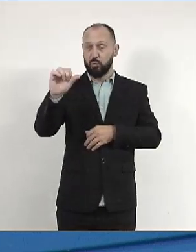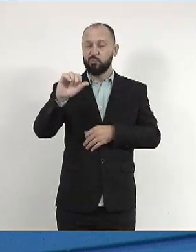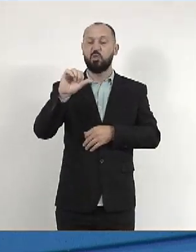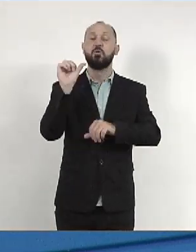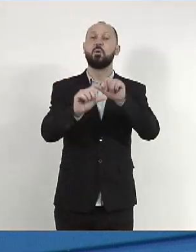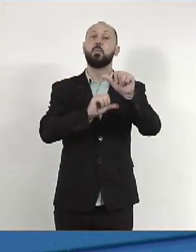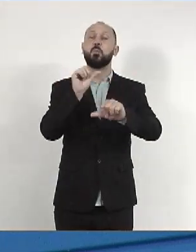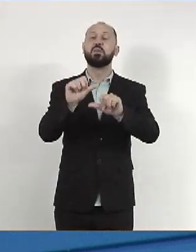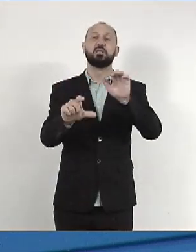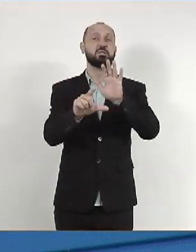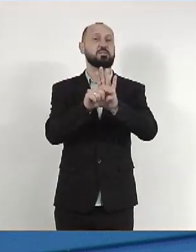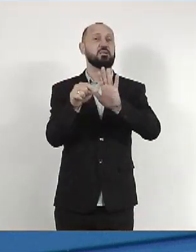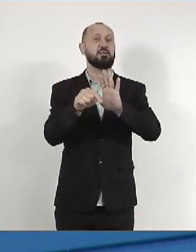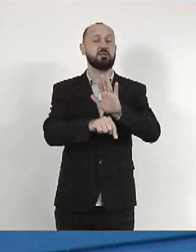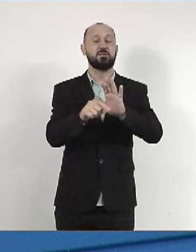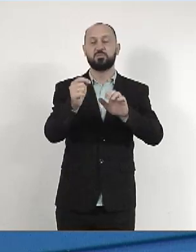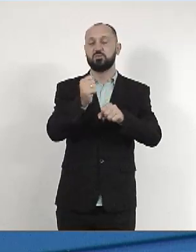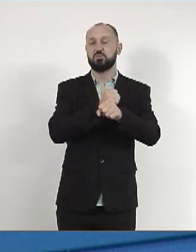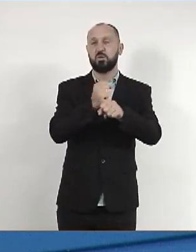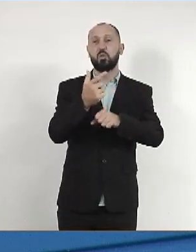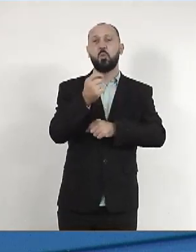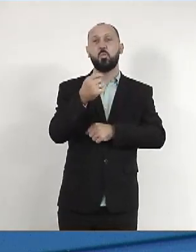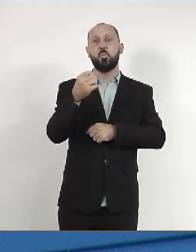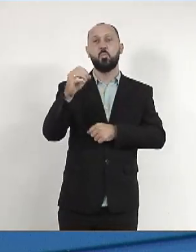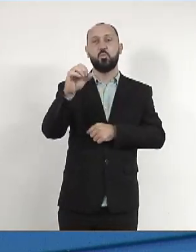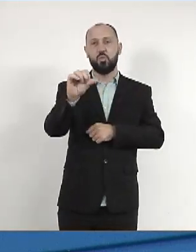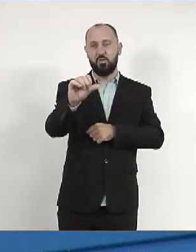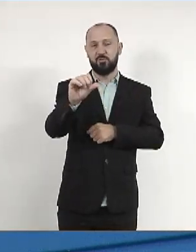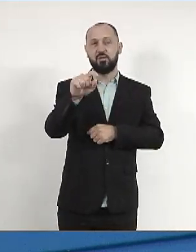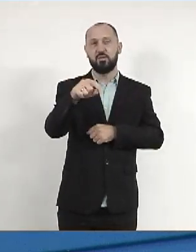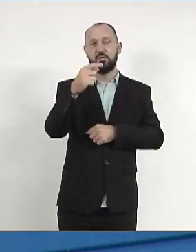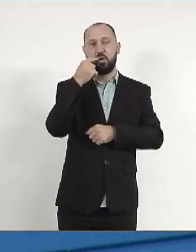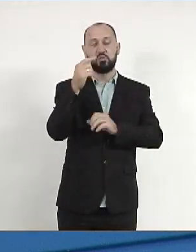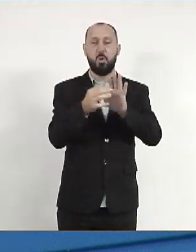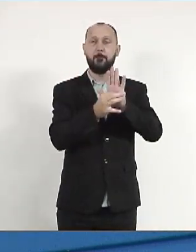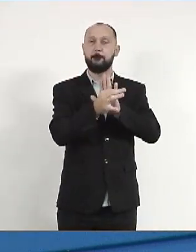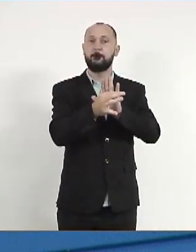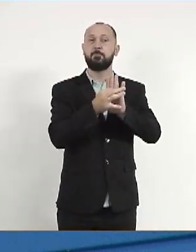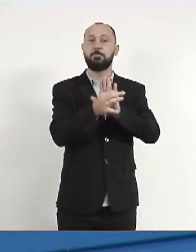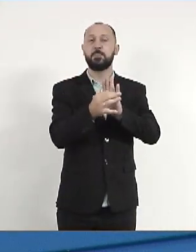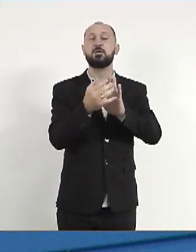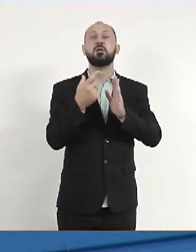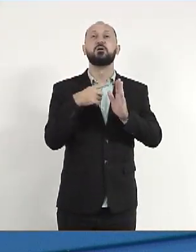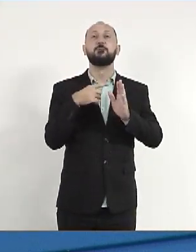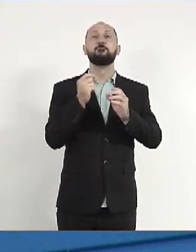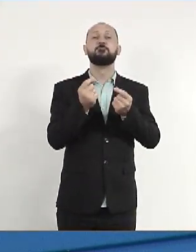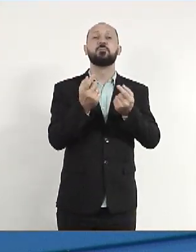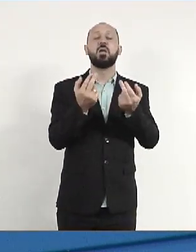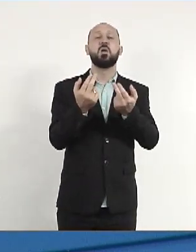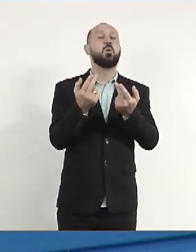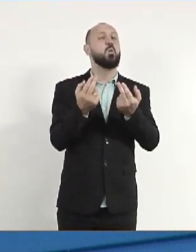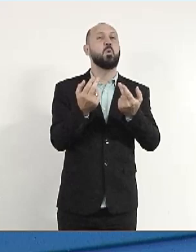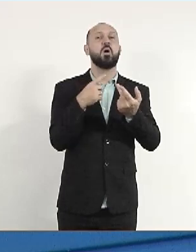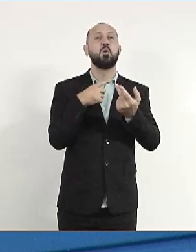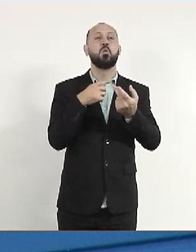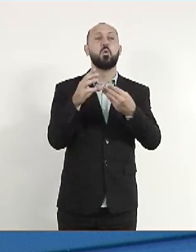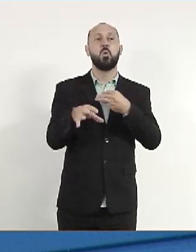de novembro de 2009. Esta proposição visa